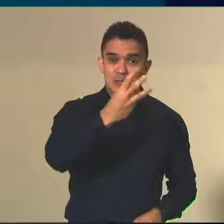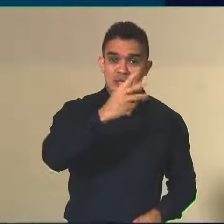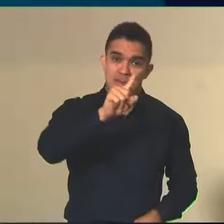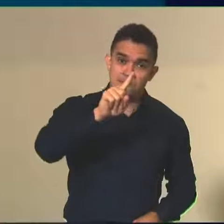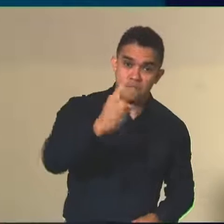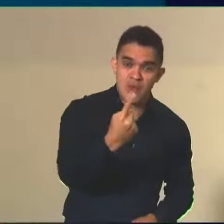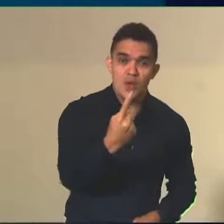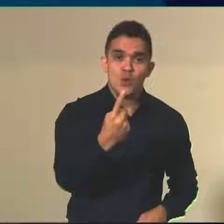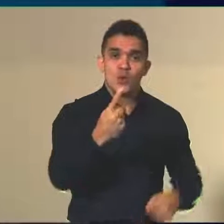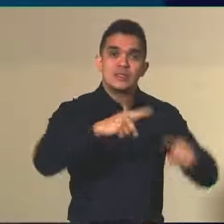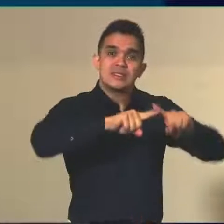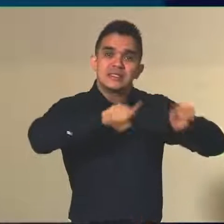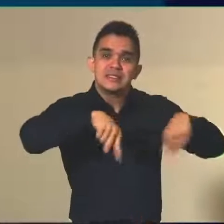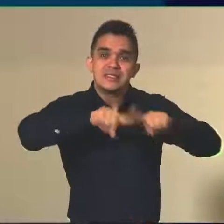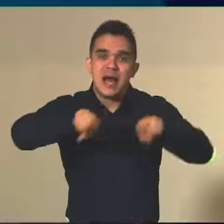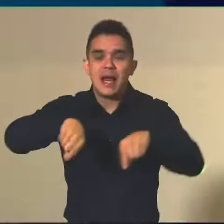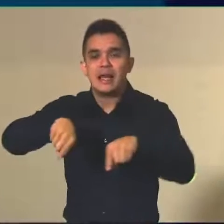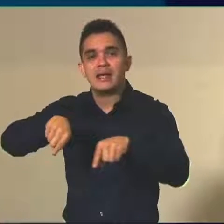salas de prova.